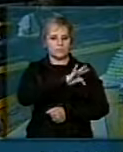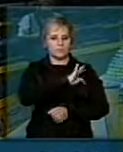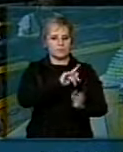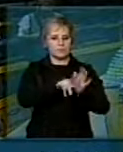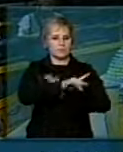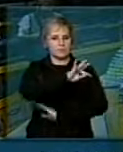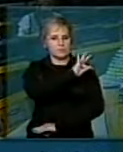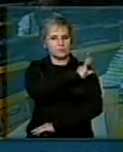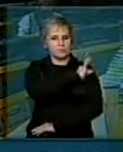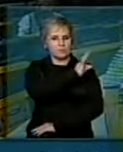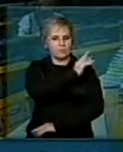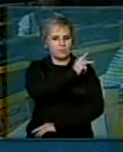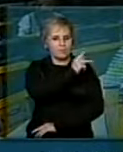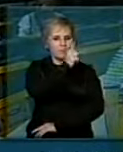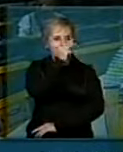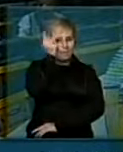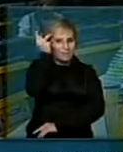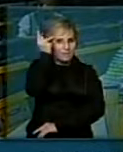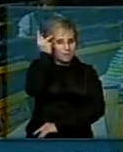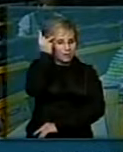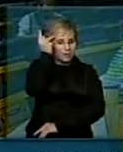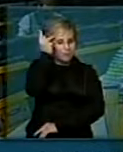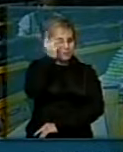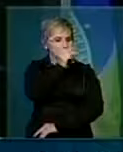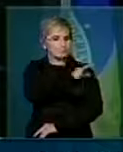O que é a